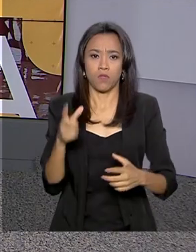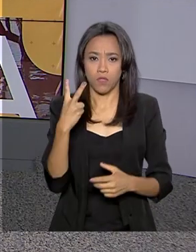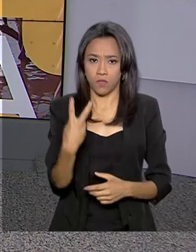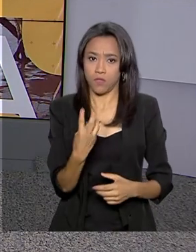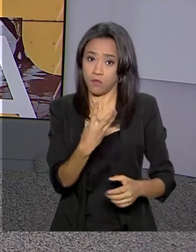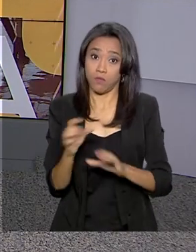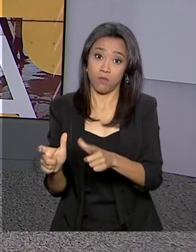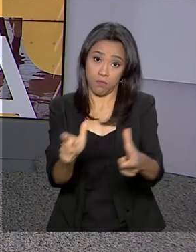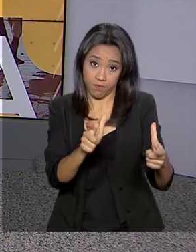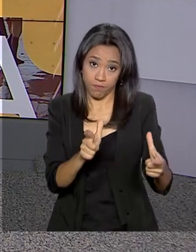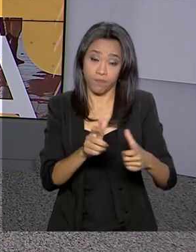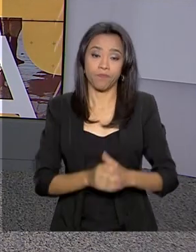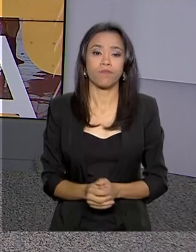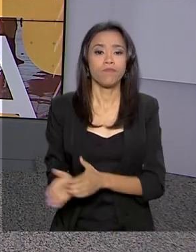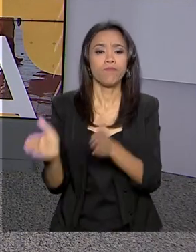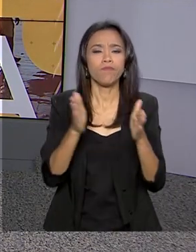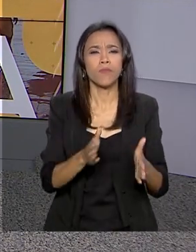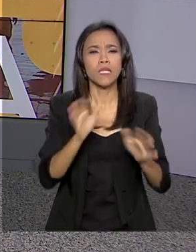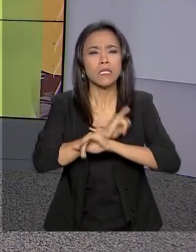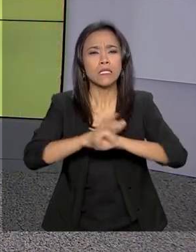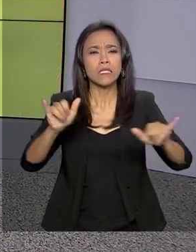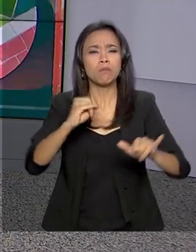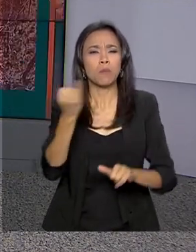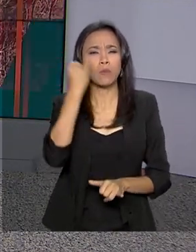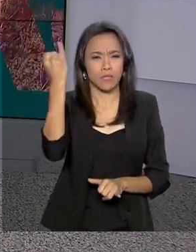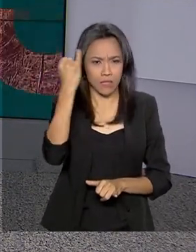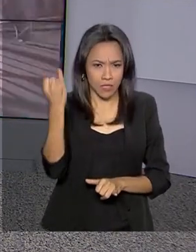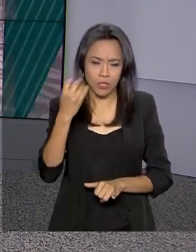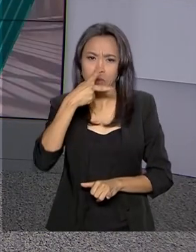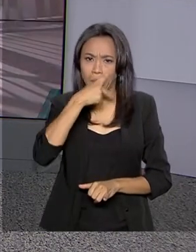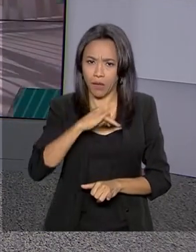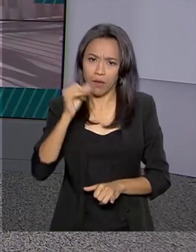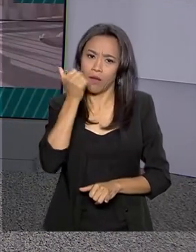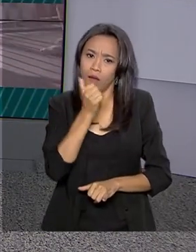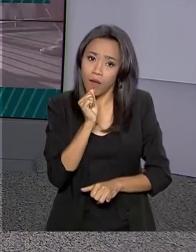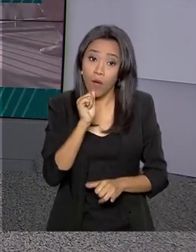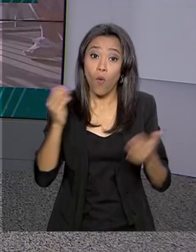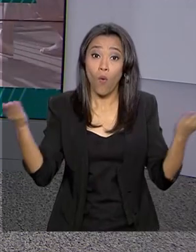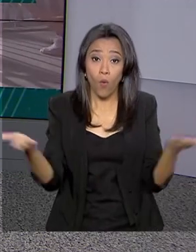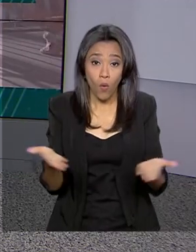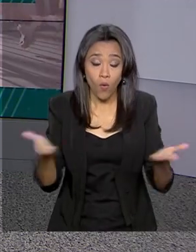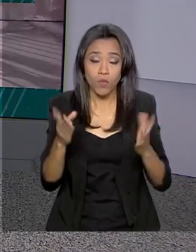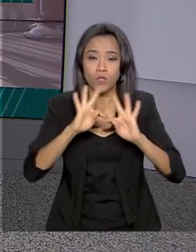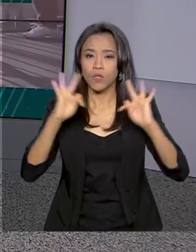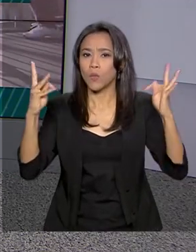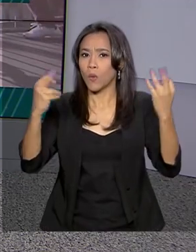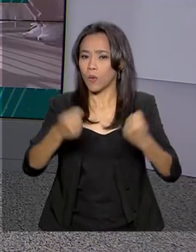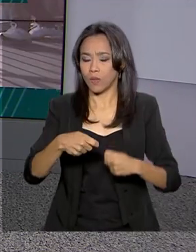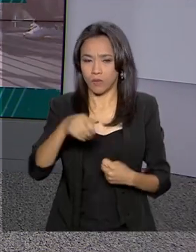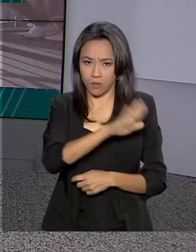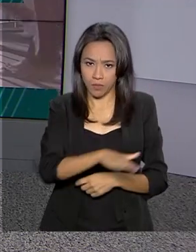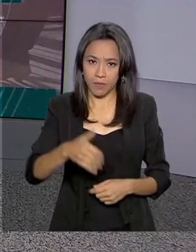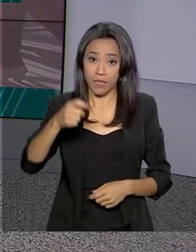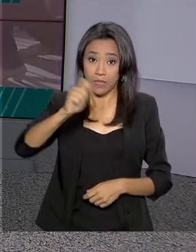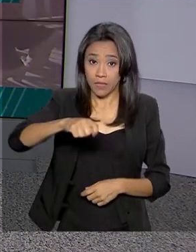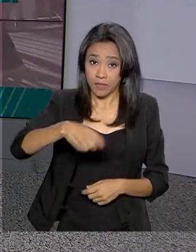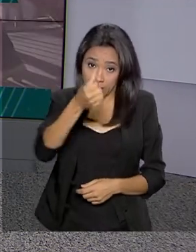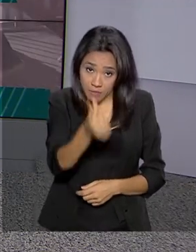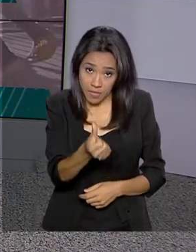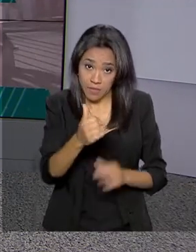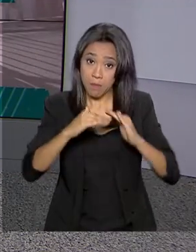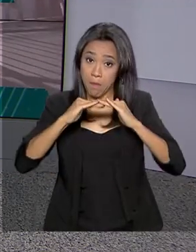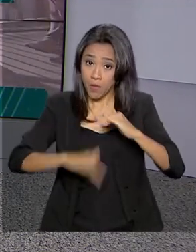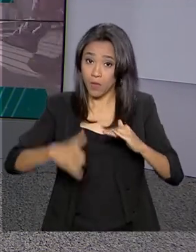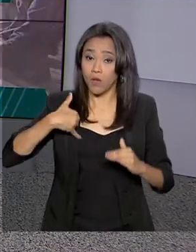E agora um recado importante para os pais. A partir de hoje, todas as crianças de seis meses a menores de um ano